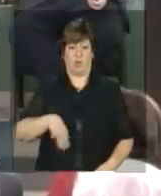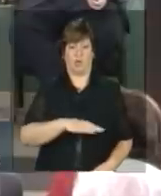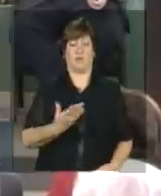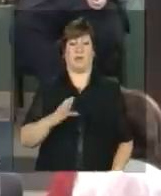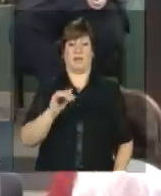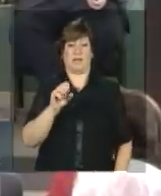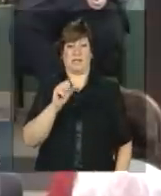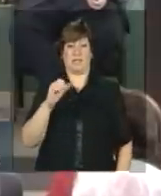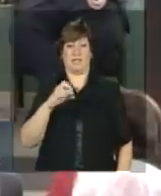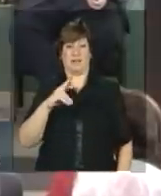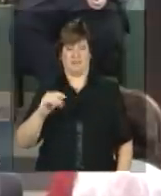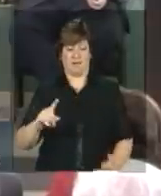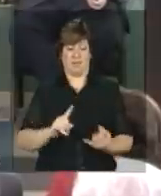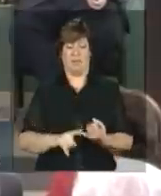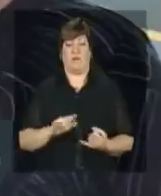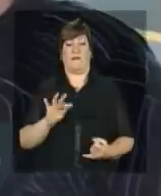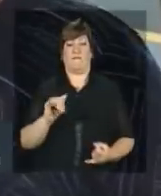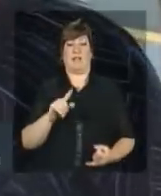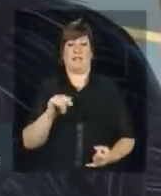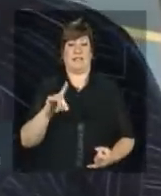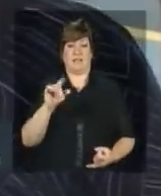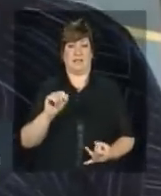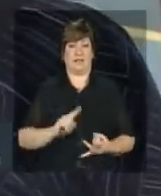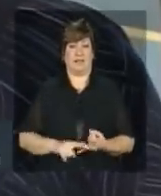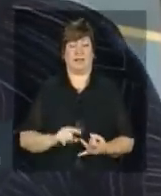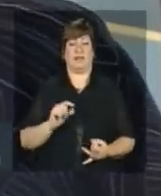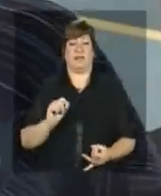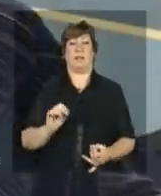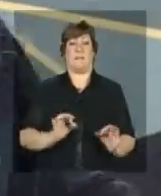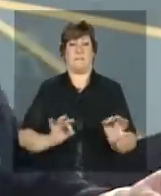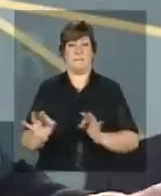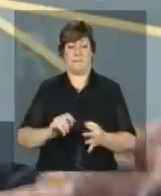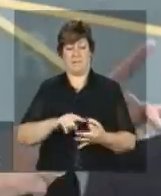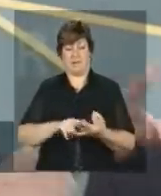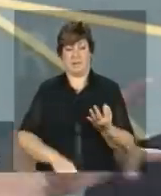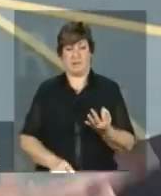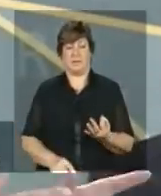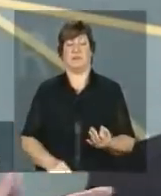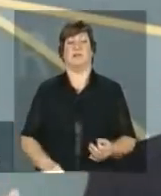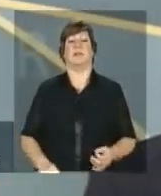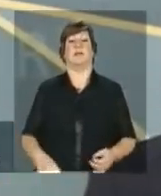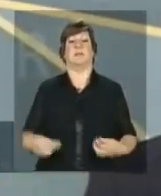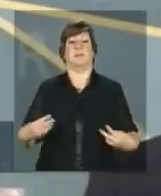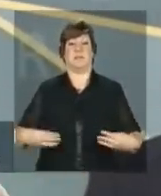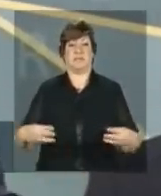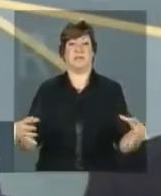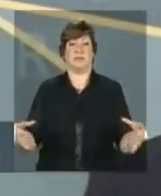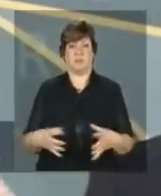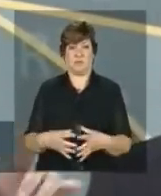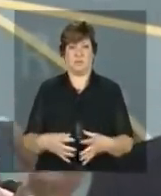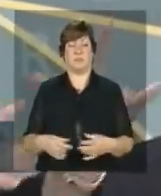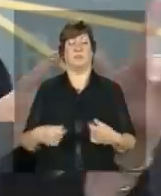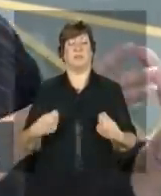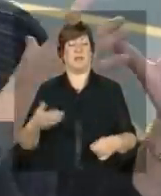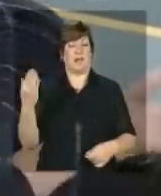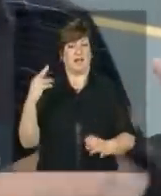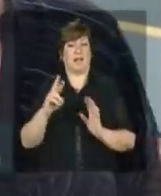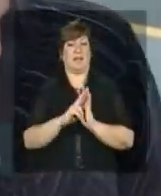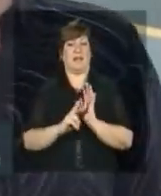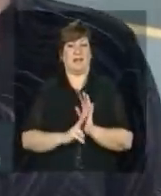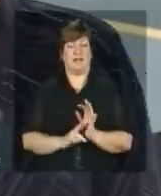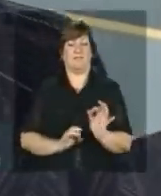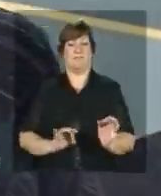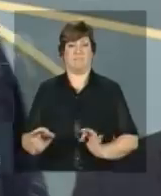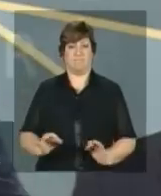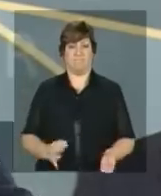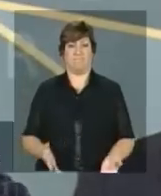Fazenda e Planejamento tínhamos de nos conformar porque era assim a regra do jogo eu quero